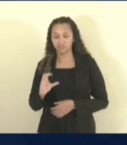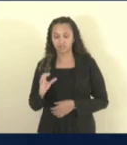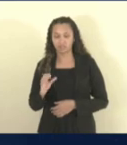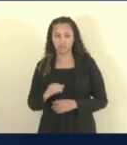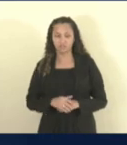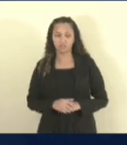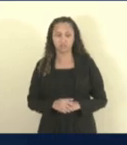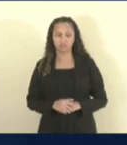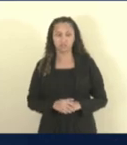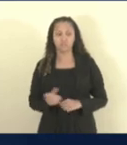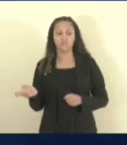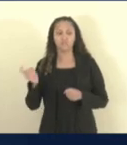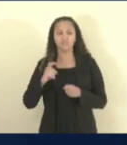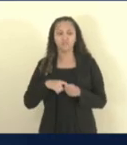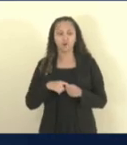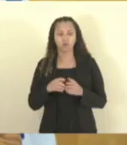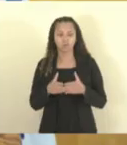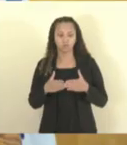gentileza.